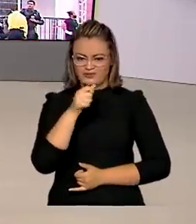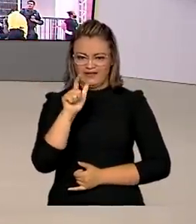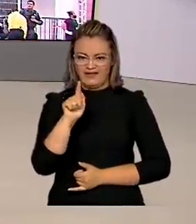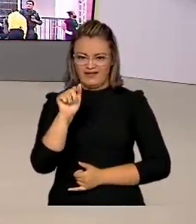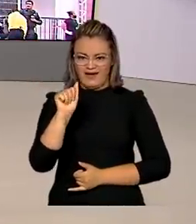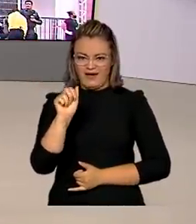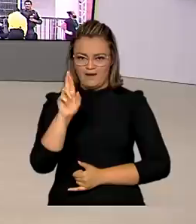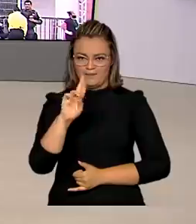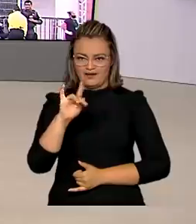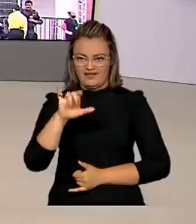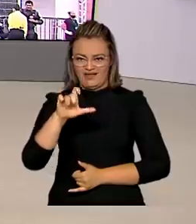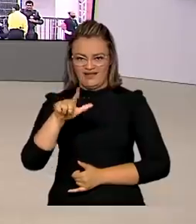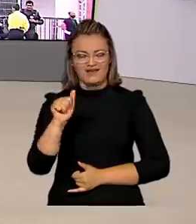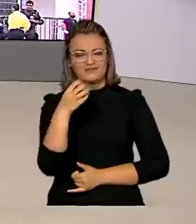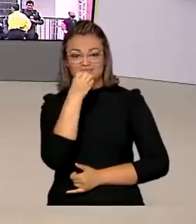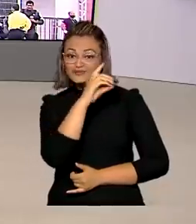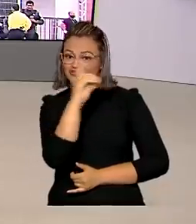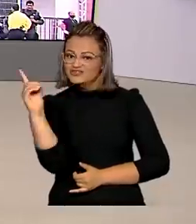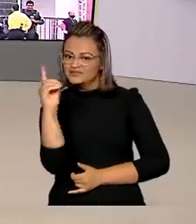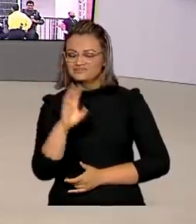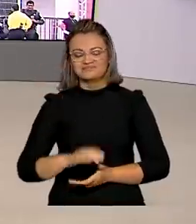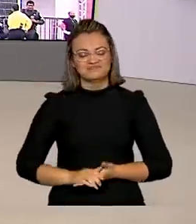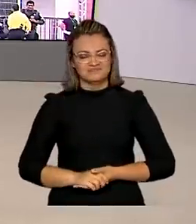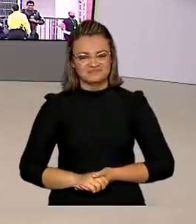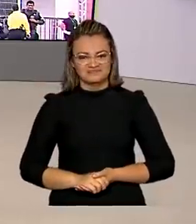Gabriela Noronha. Oi, Gabi. Bom dia para você.